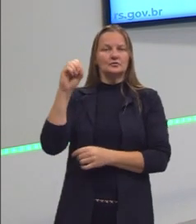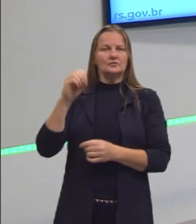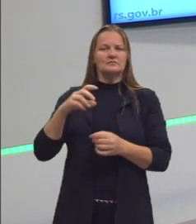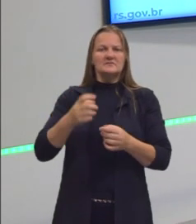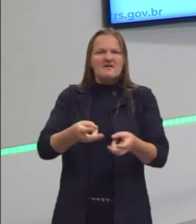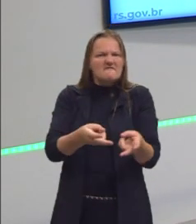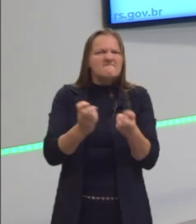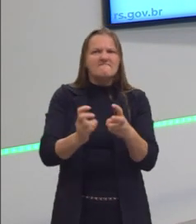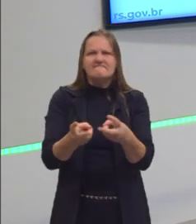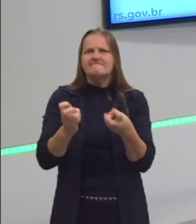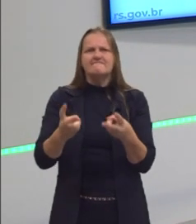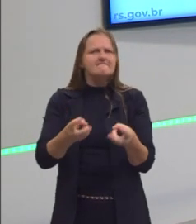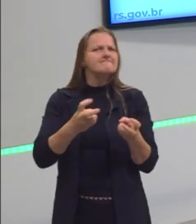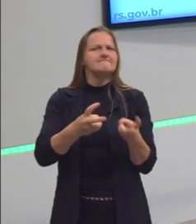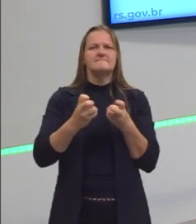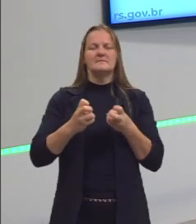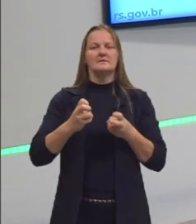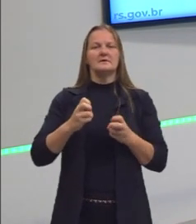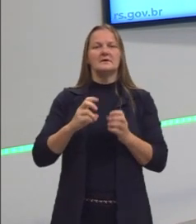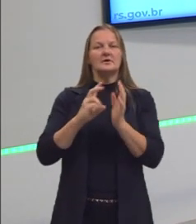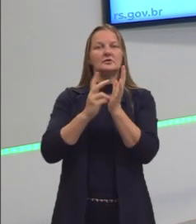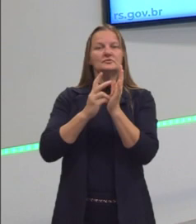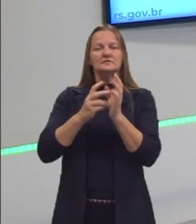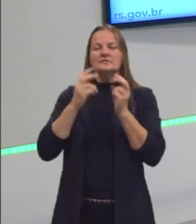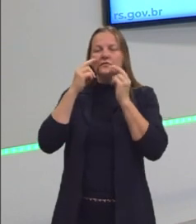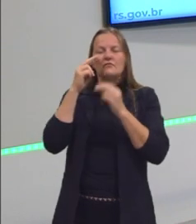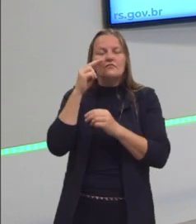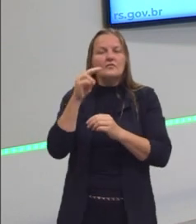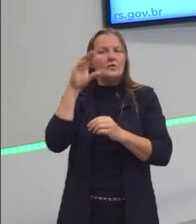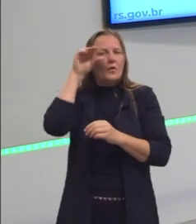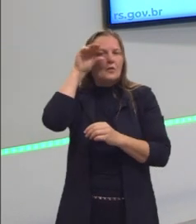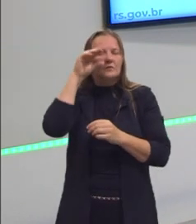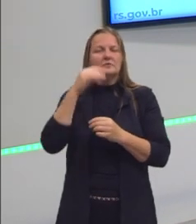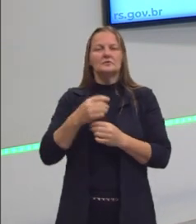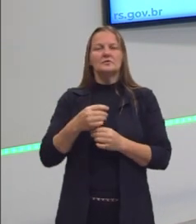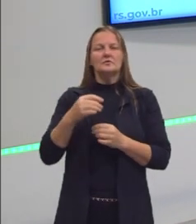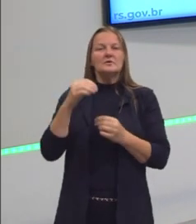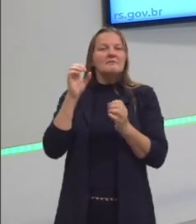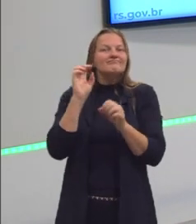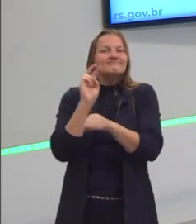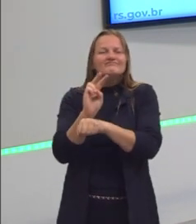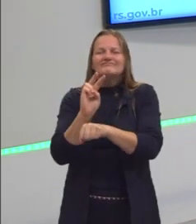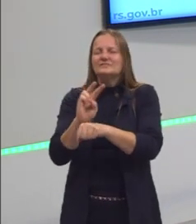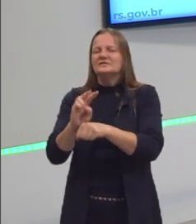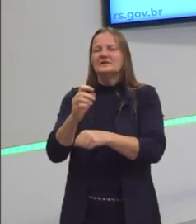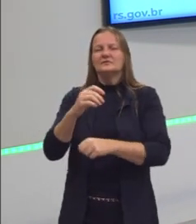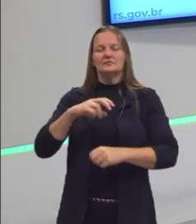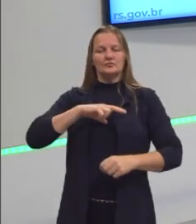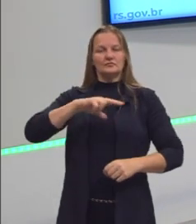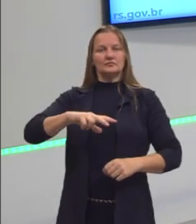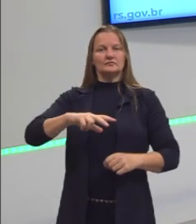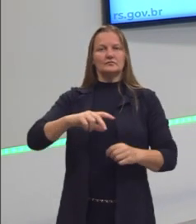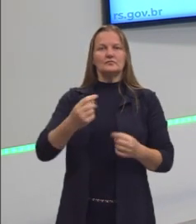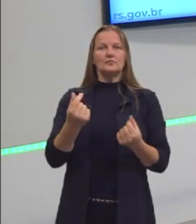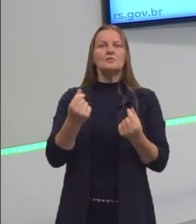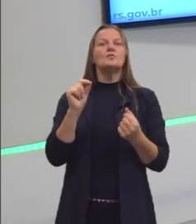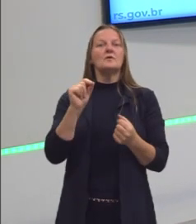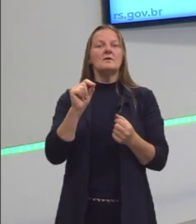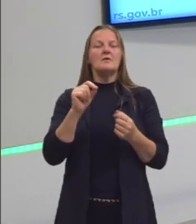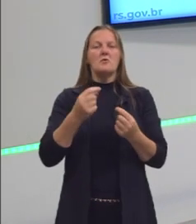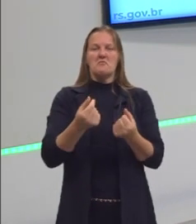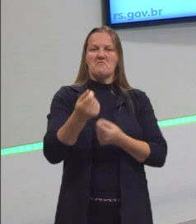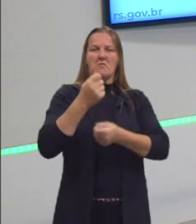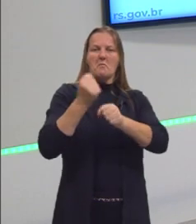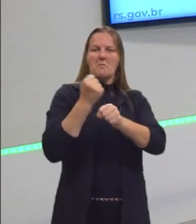explorado. Os indígenas viam a natureza como algo sagrado. Os portugueses viam essa natureza como um